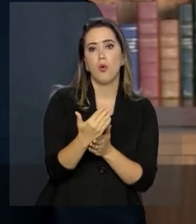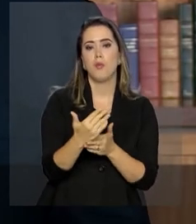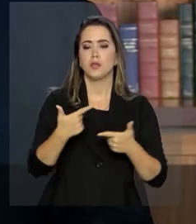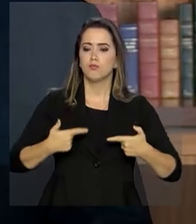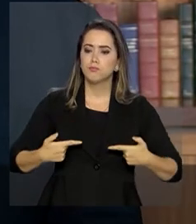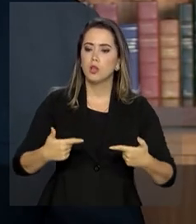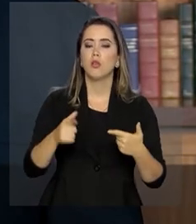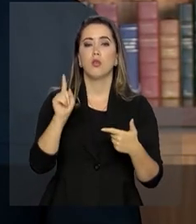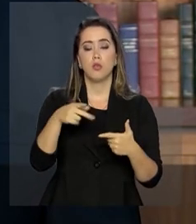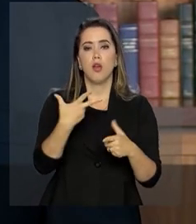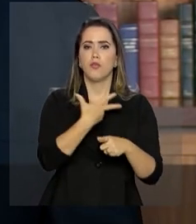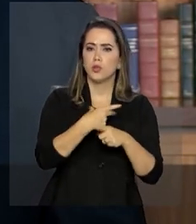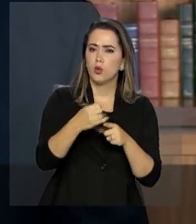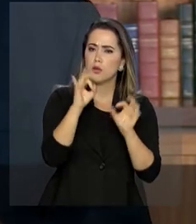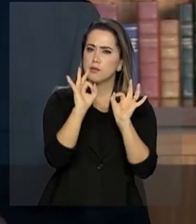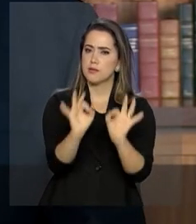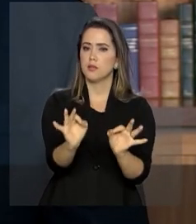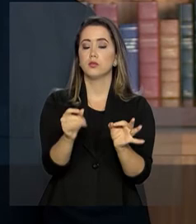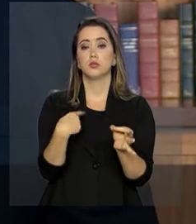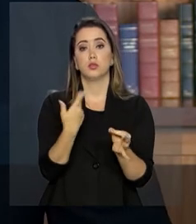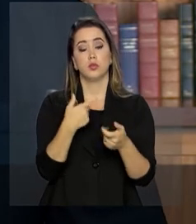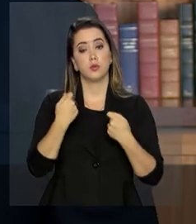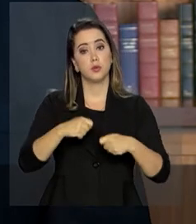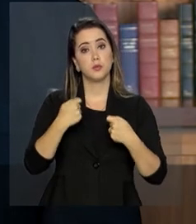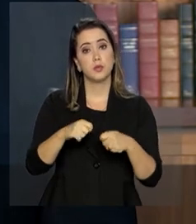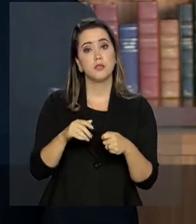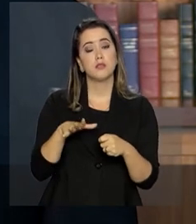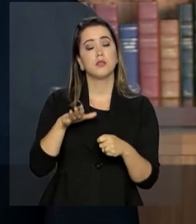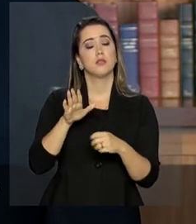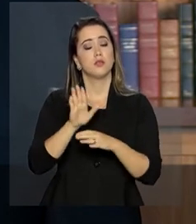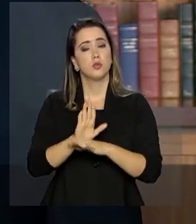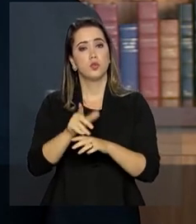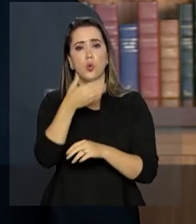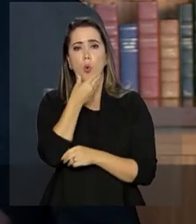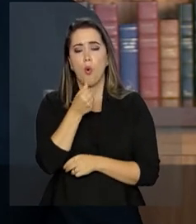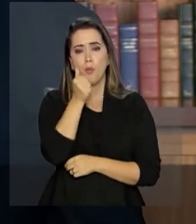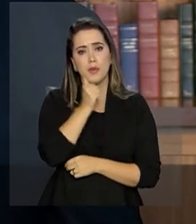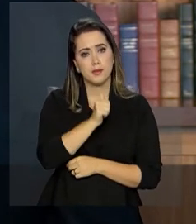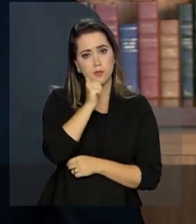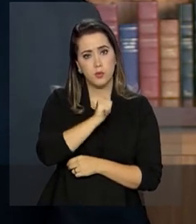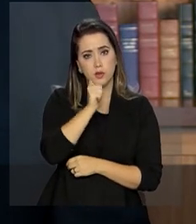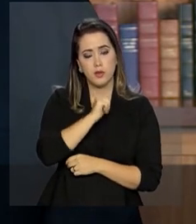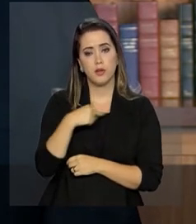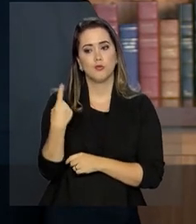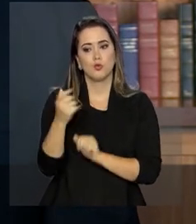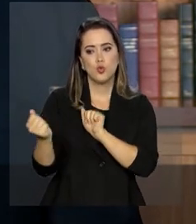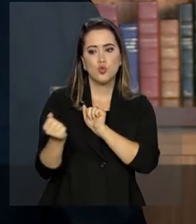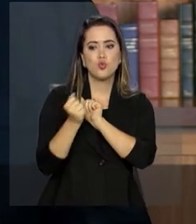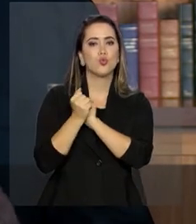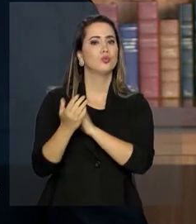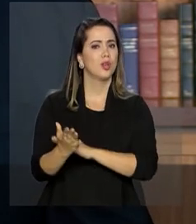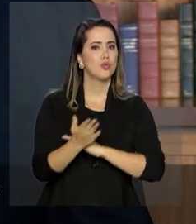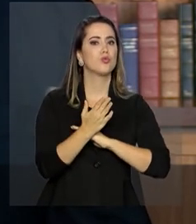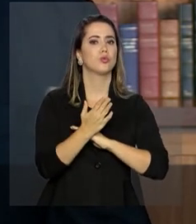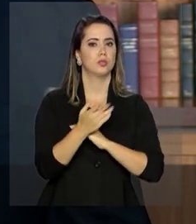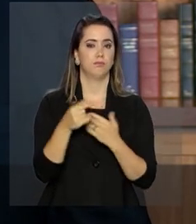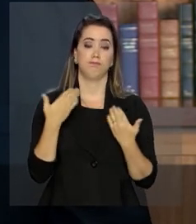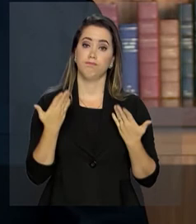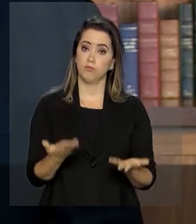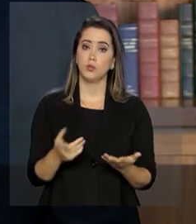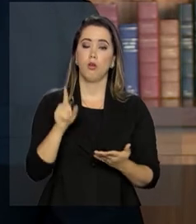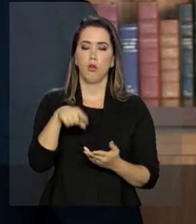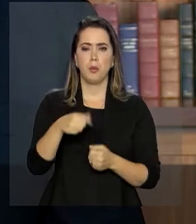caminho é o sucesso. E contamos com todos os homens e mulheres de bem ao nosso lado, apoiando,